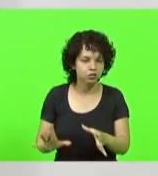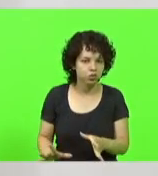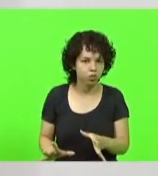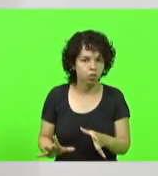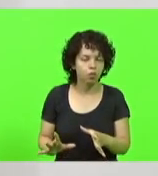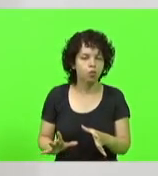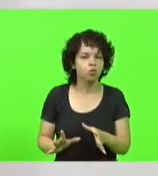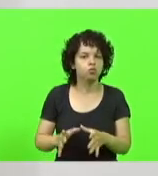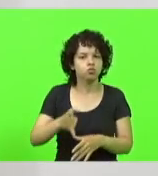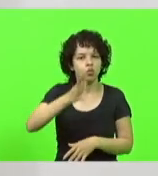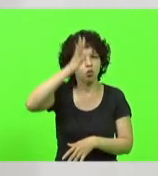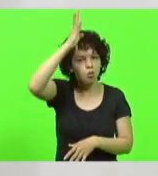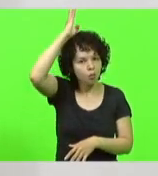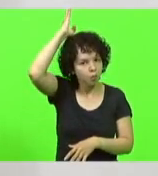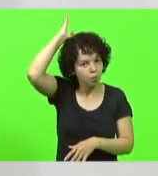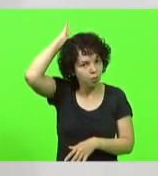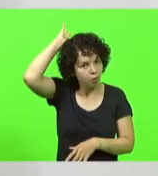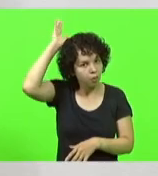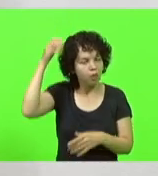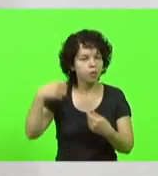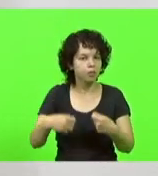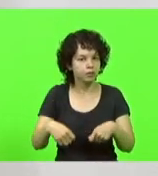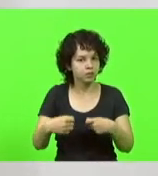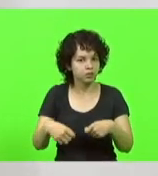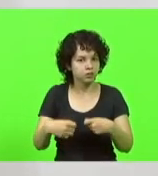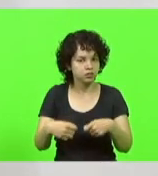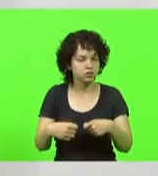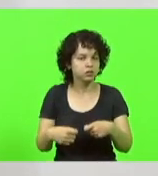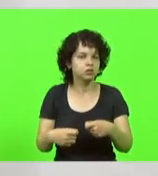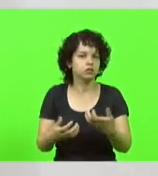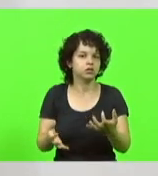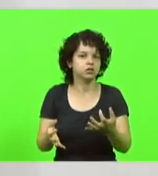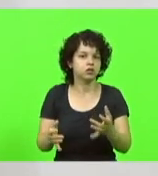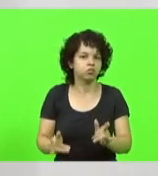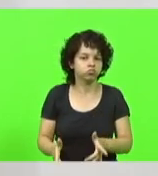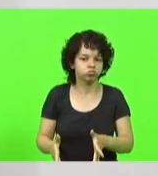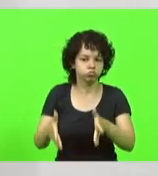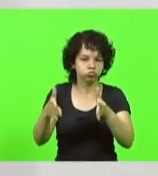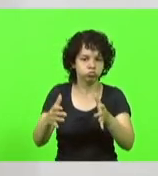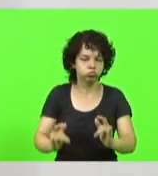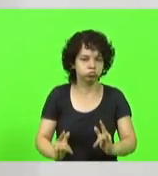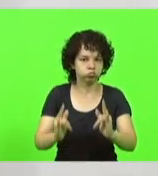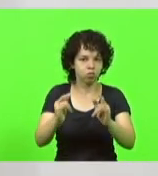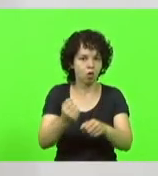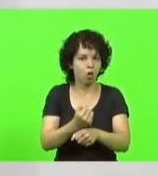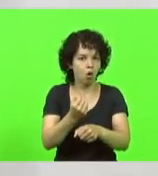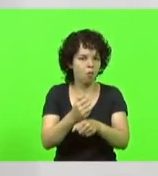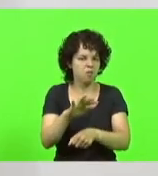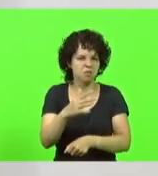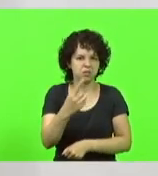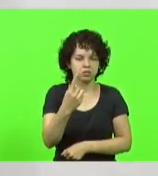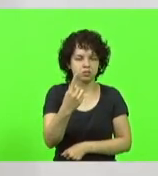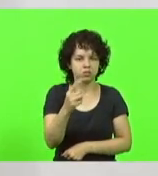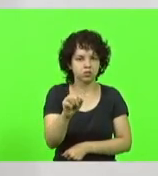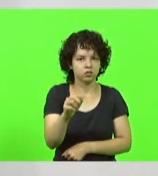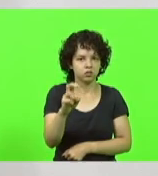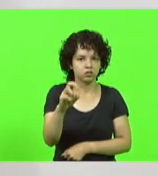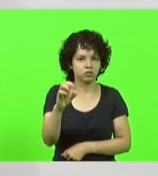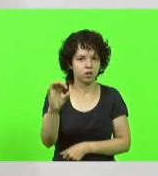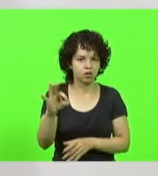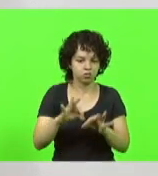bombeiro, das edificações, onde uma obra em torno de 1.500 metros quadrados